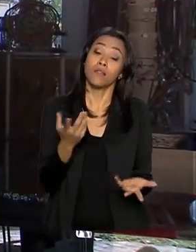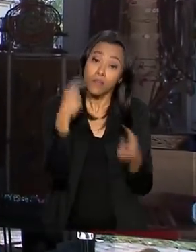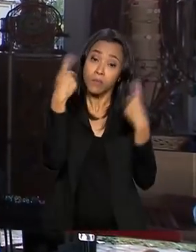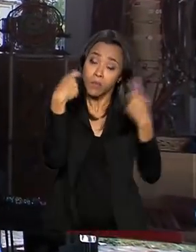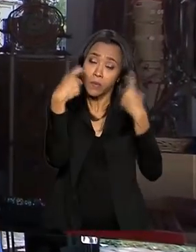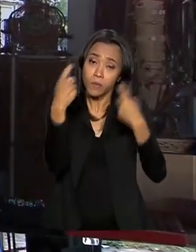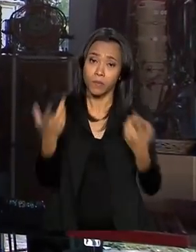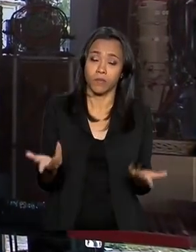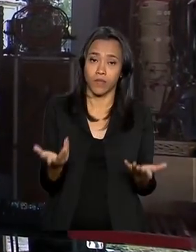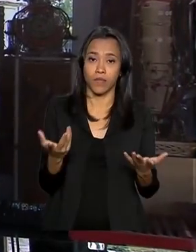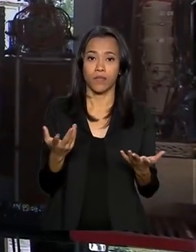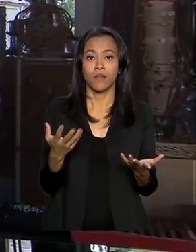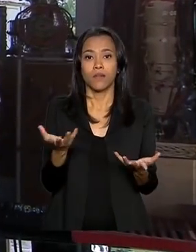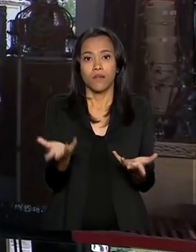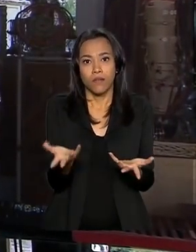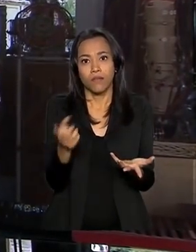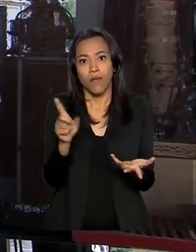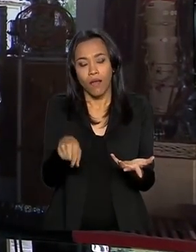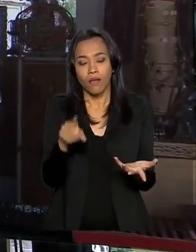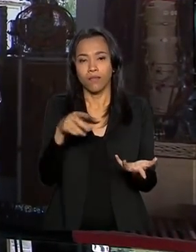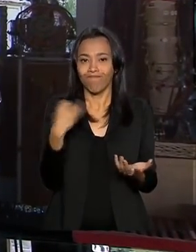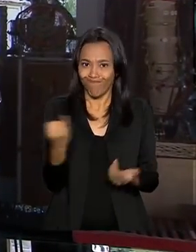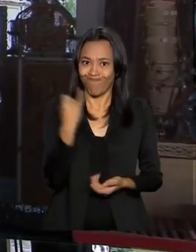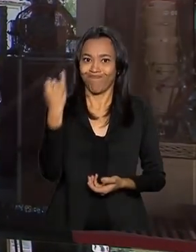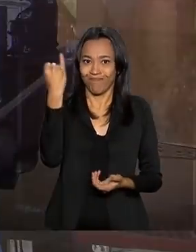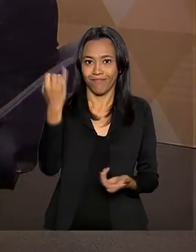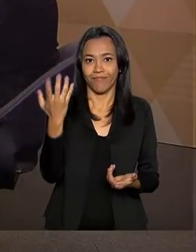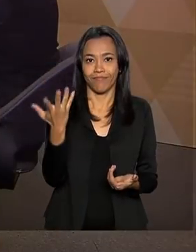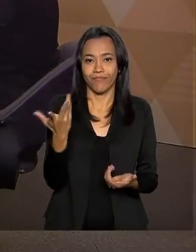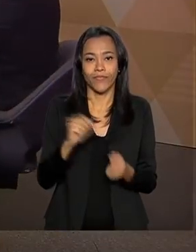isso demais. Então, isso aí seria importante.